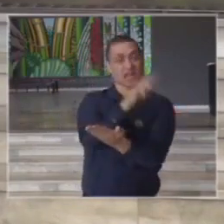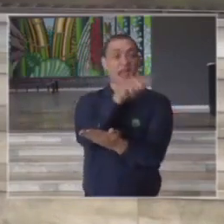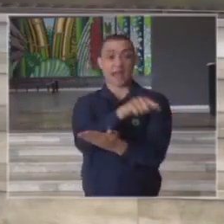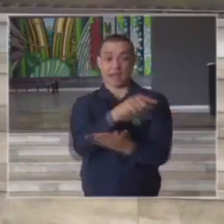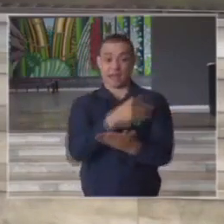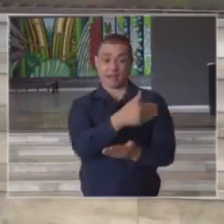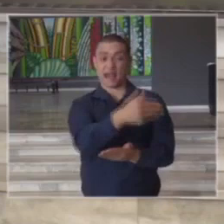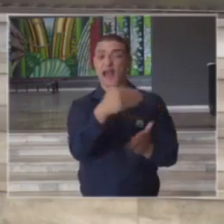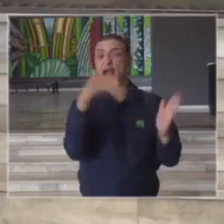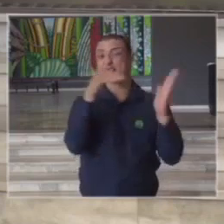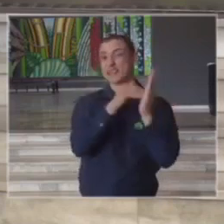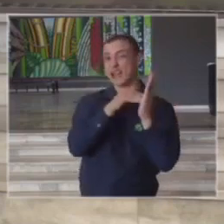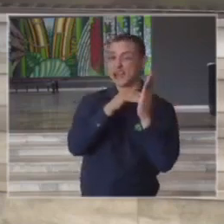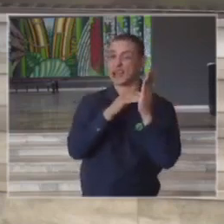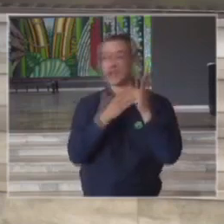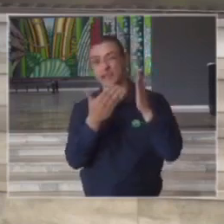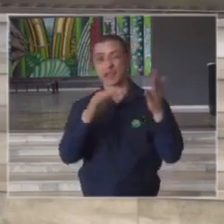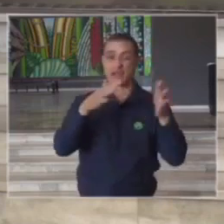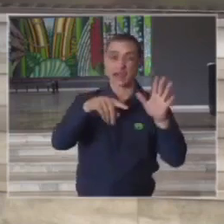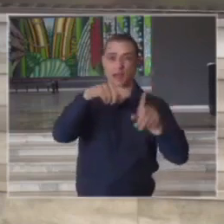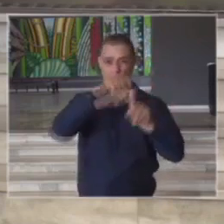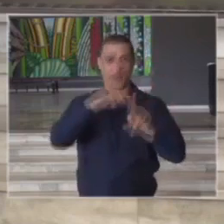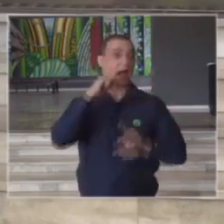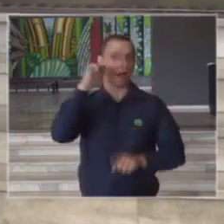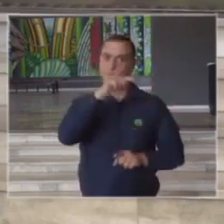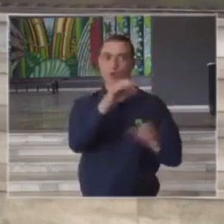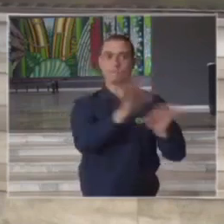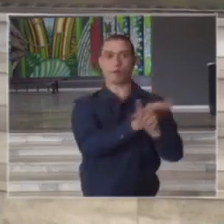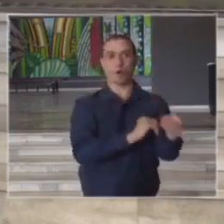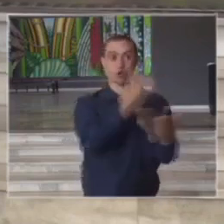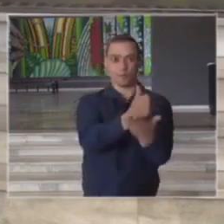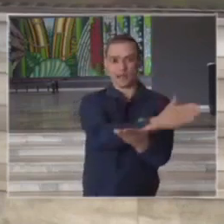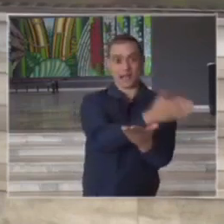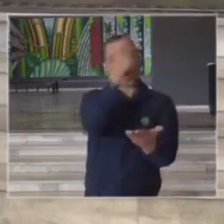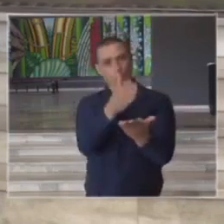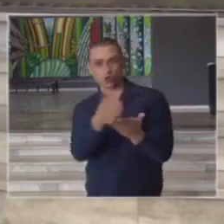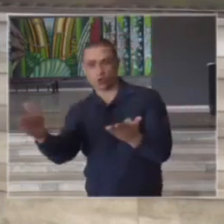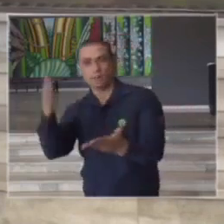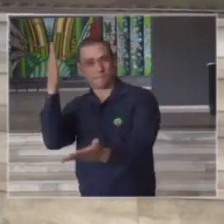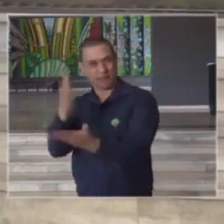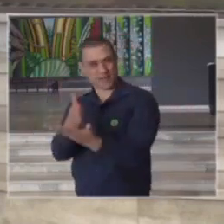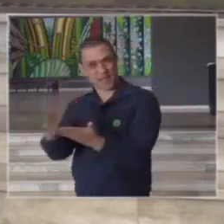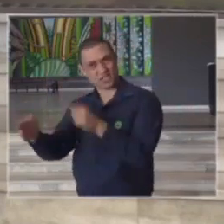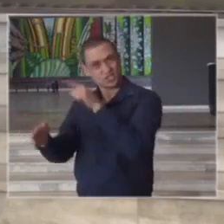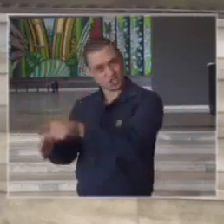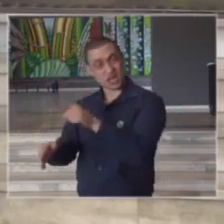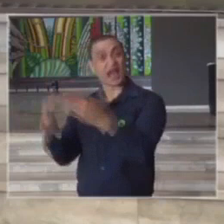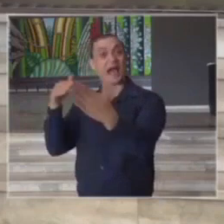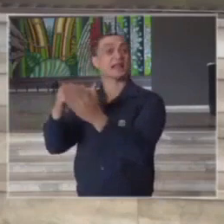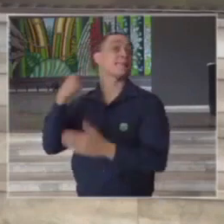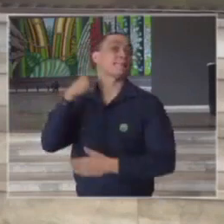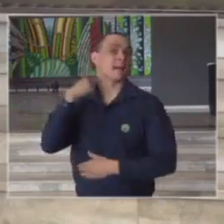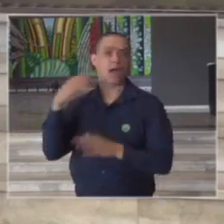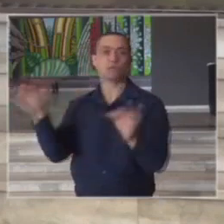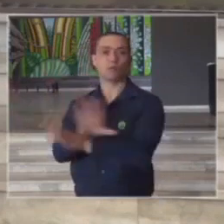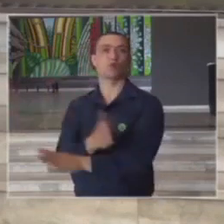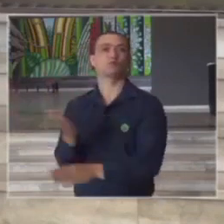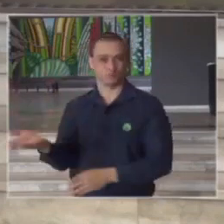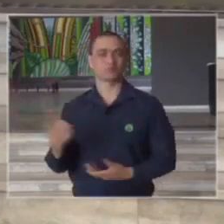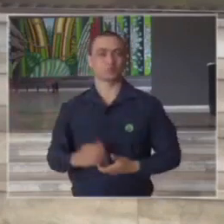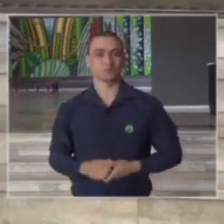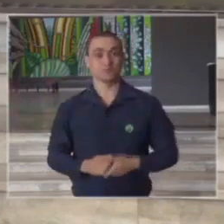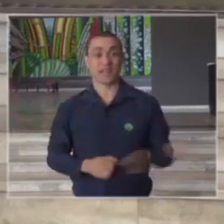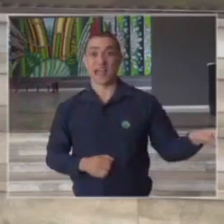ser entregues até o fim agora desse mês de abril e a outra metade até o fim de maio são